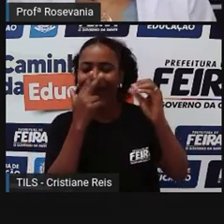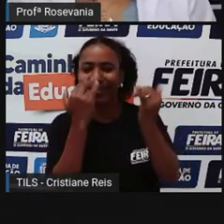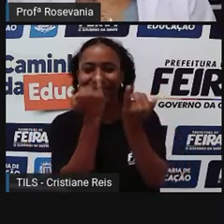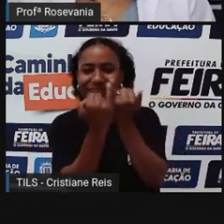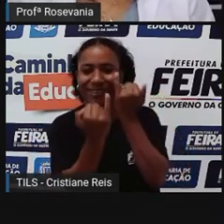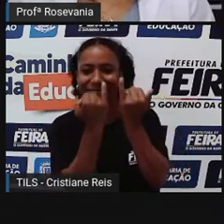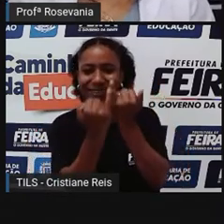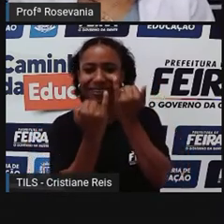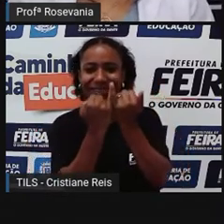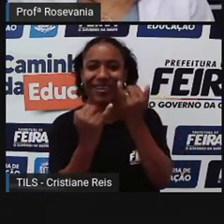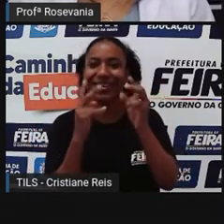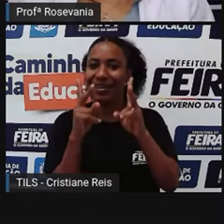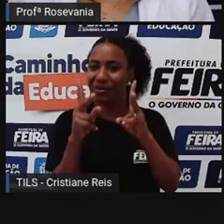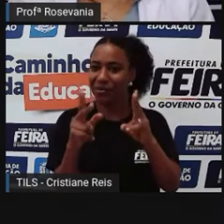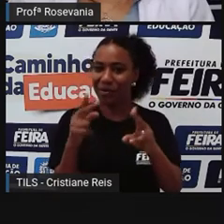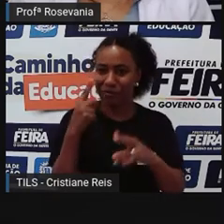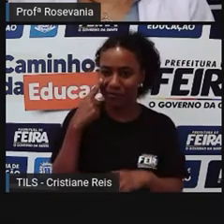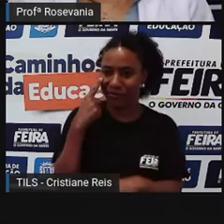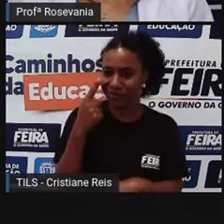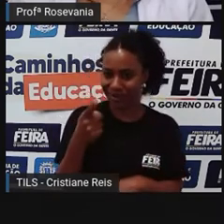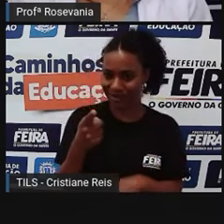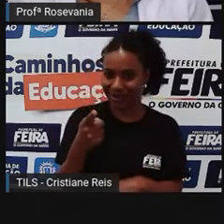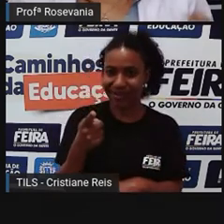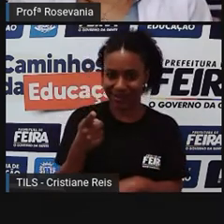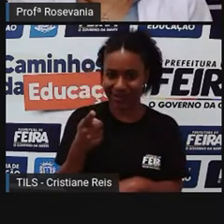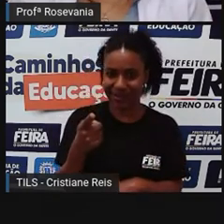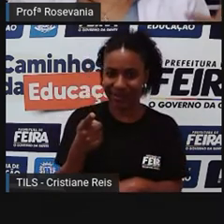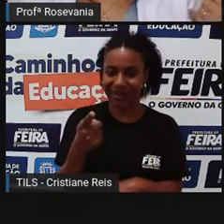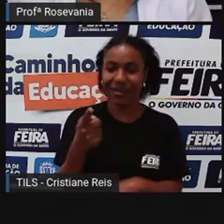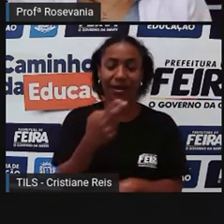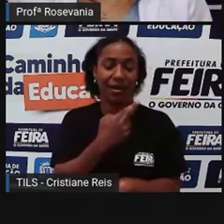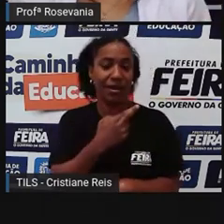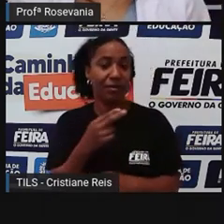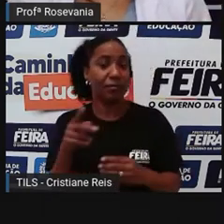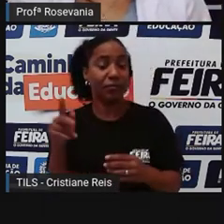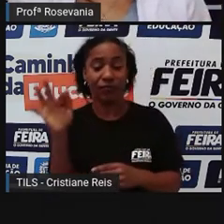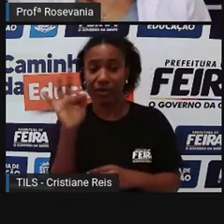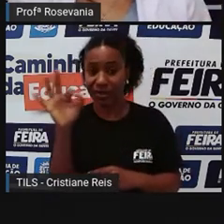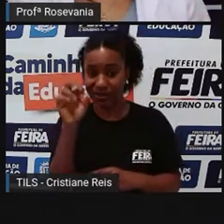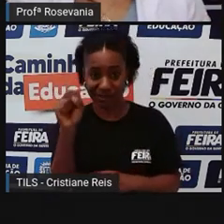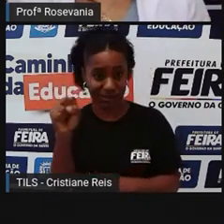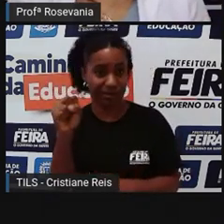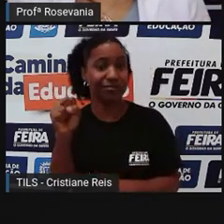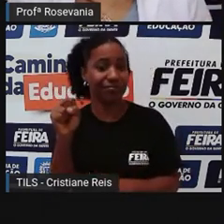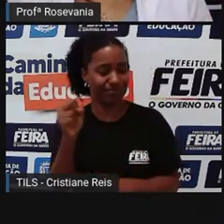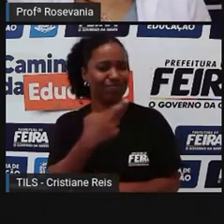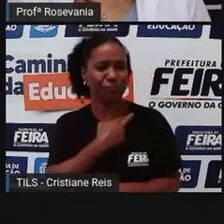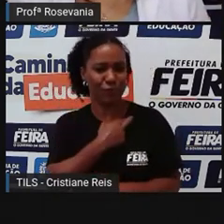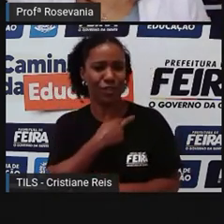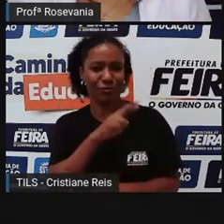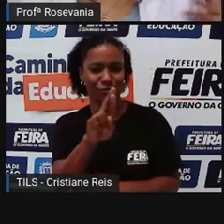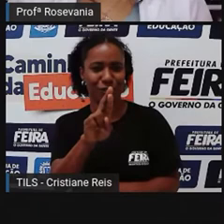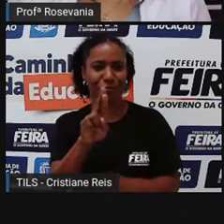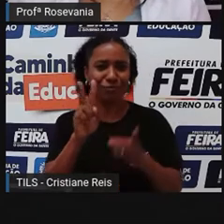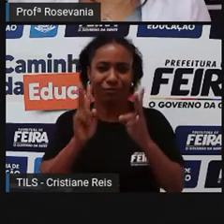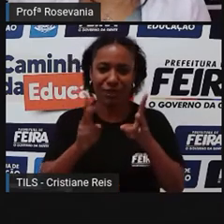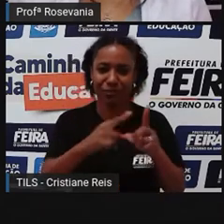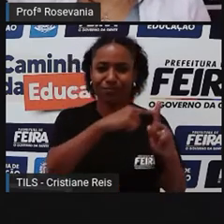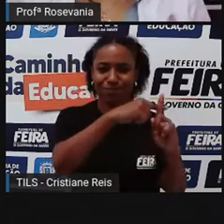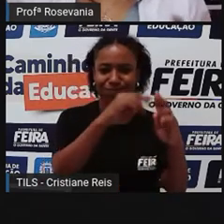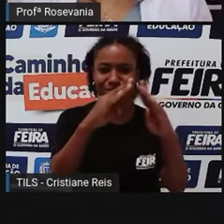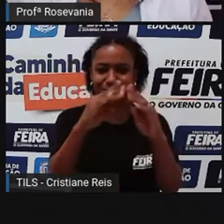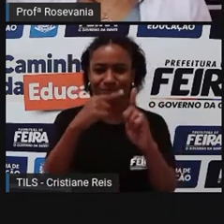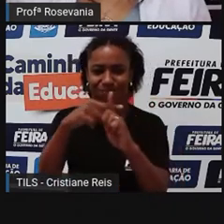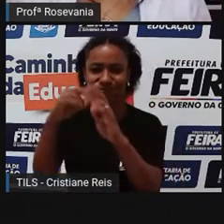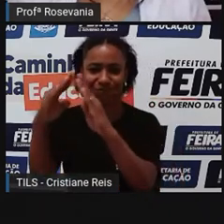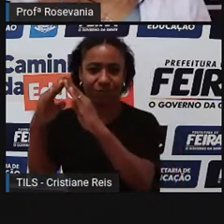então vocês podem perceber que essa igreja, a religiosidade sempre esteve presente aqui na nossa cidade, ajudando